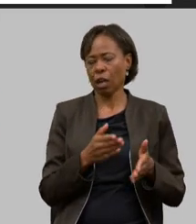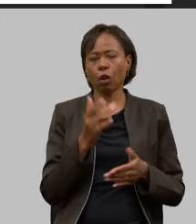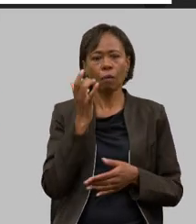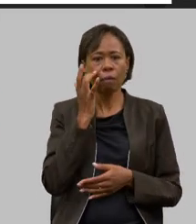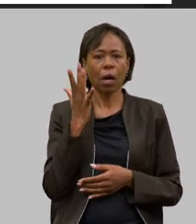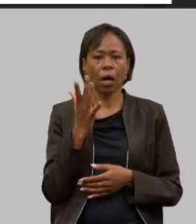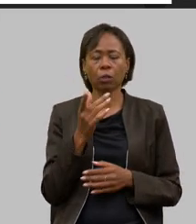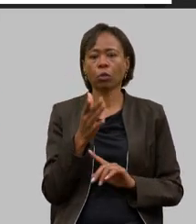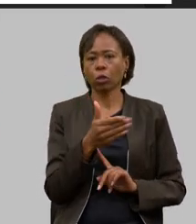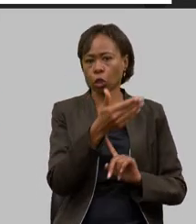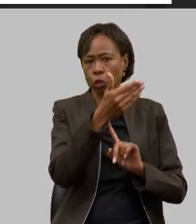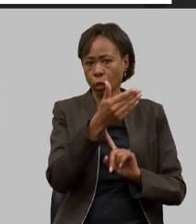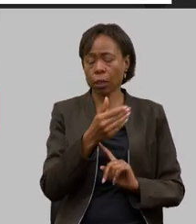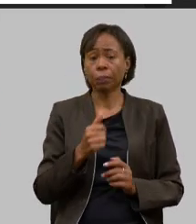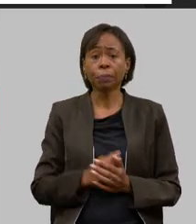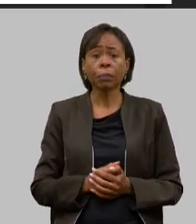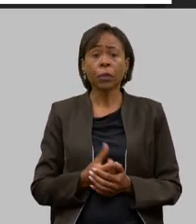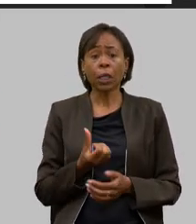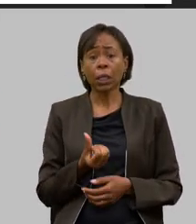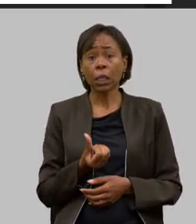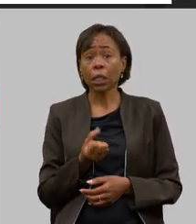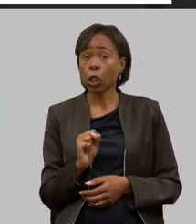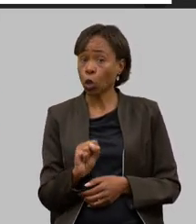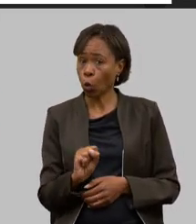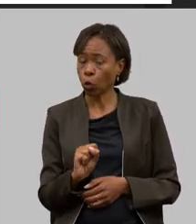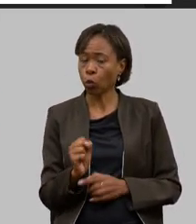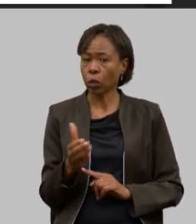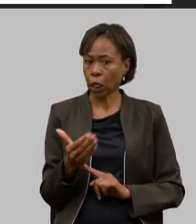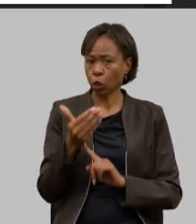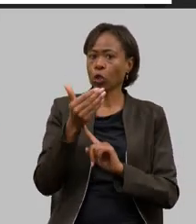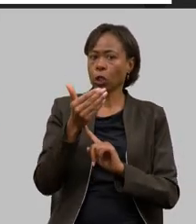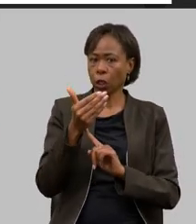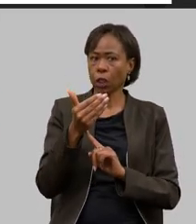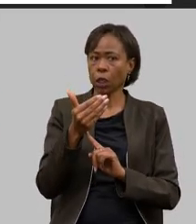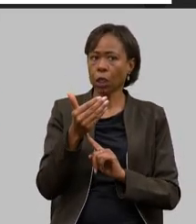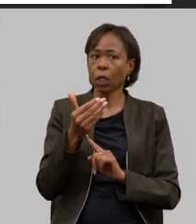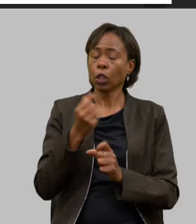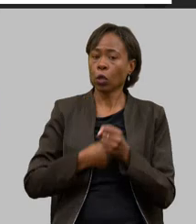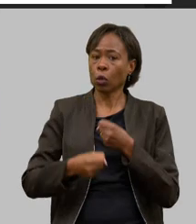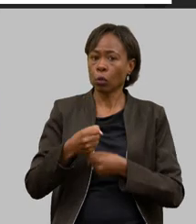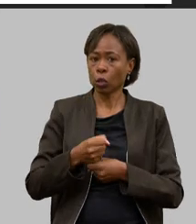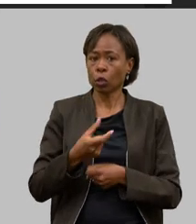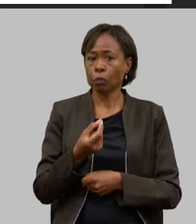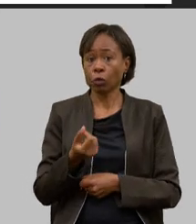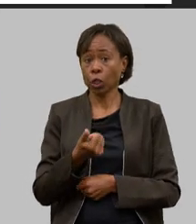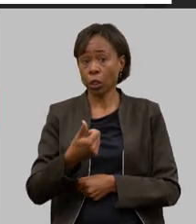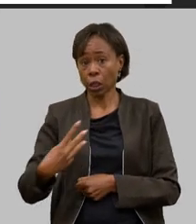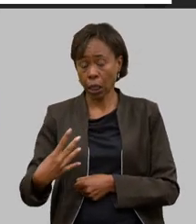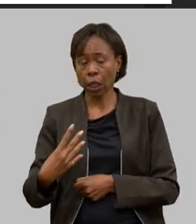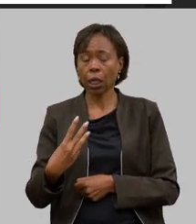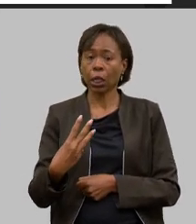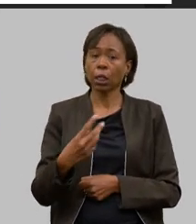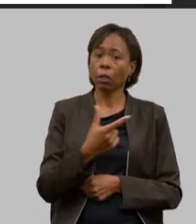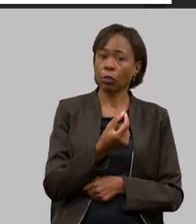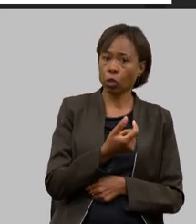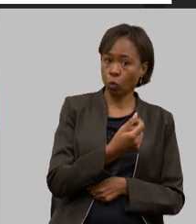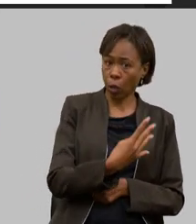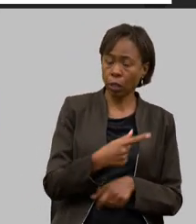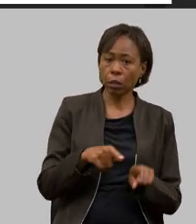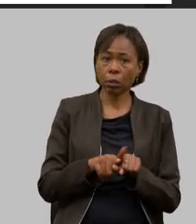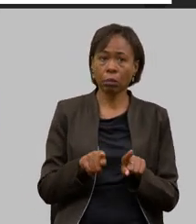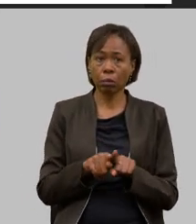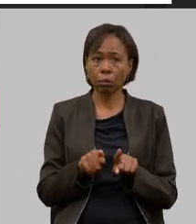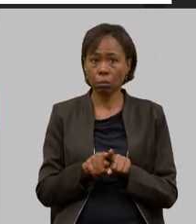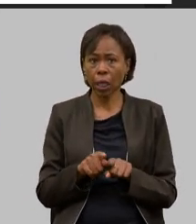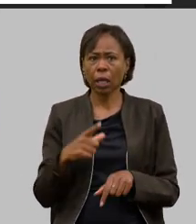desafio muito grande são 68 tecnologias geradas em 23 de maio a 24 um aplicativo imóvel para a estimativa do potencial